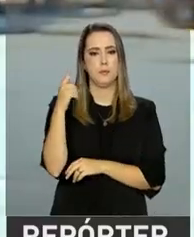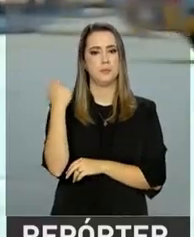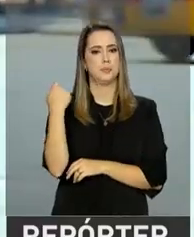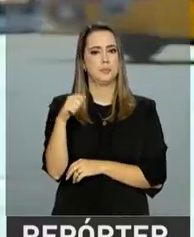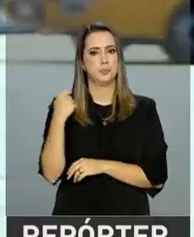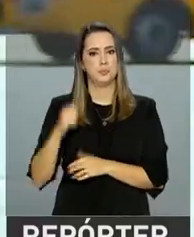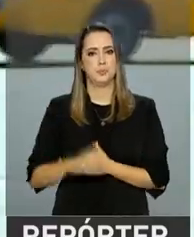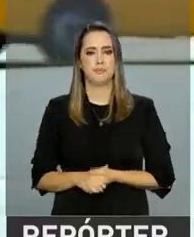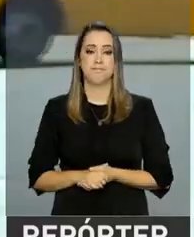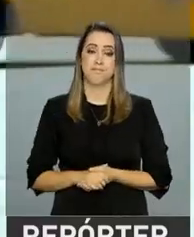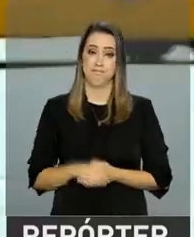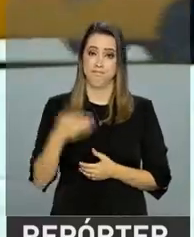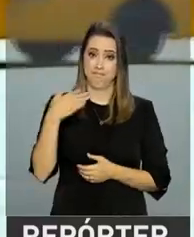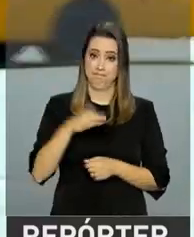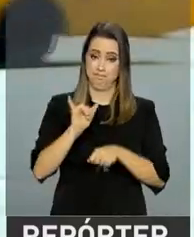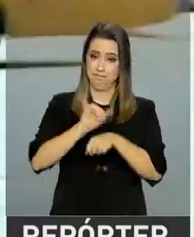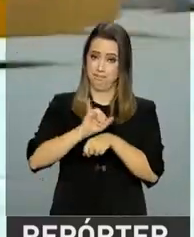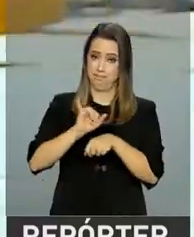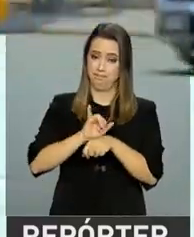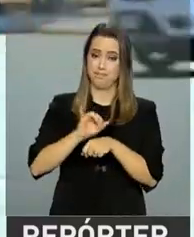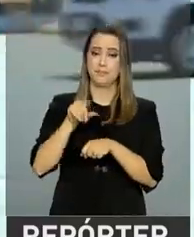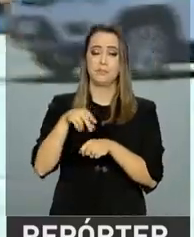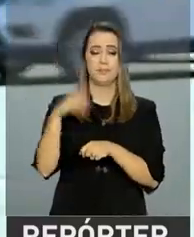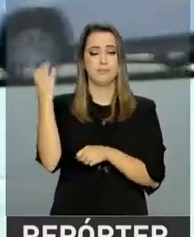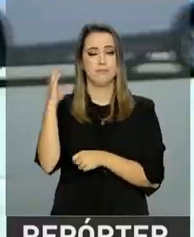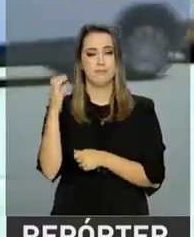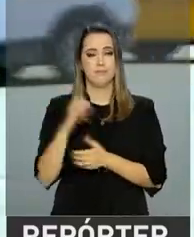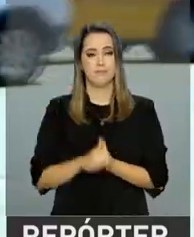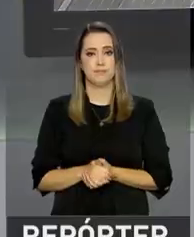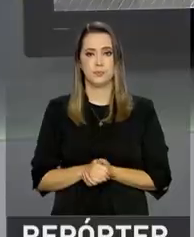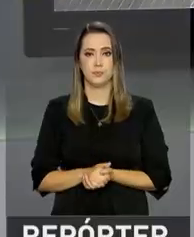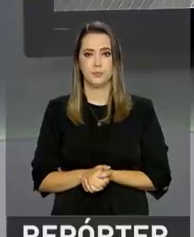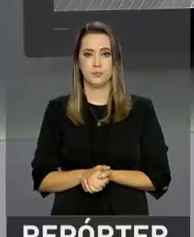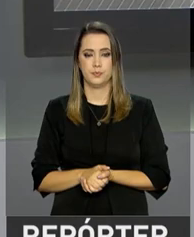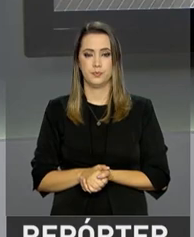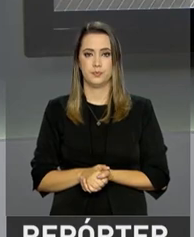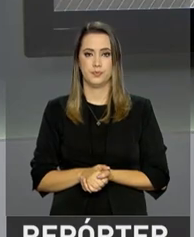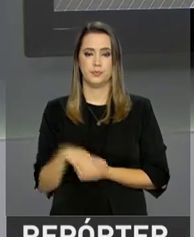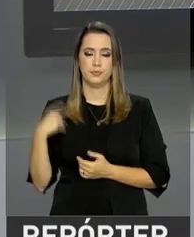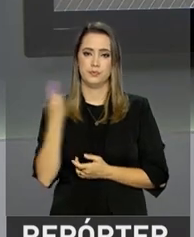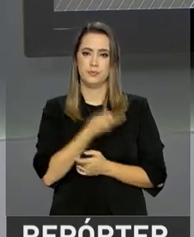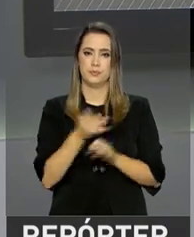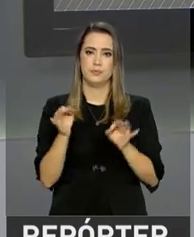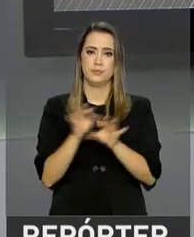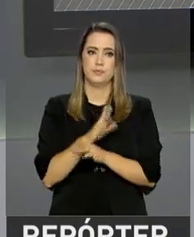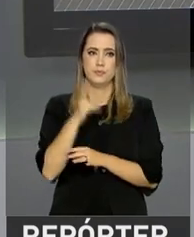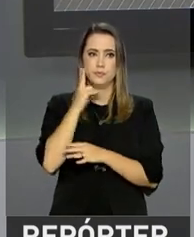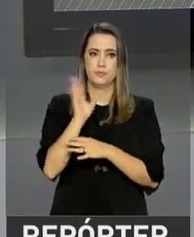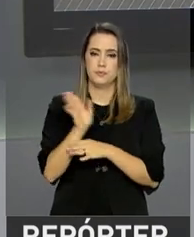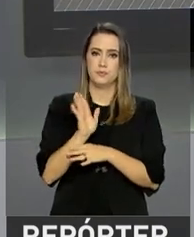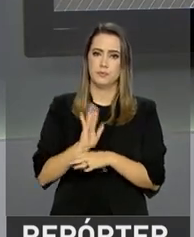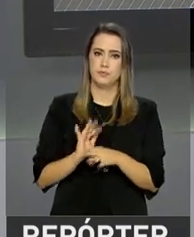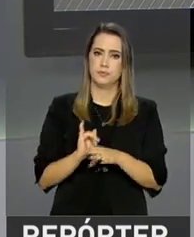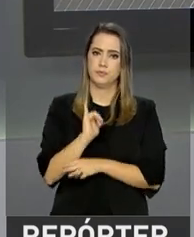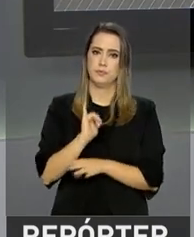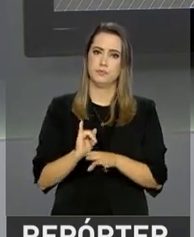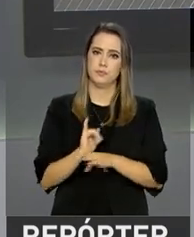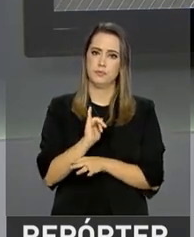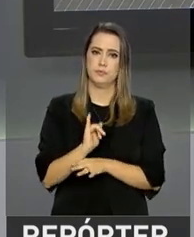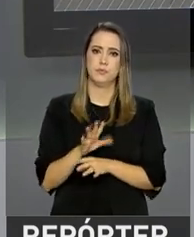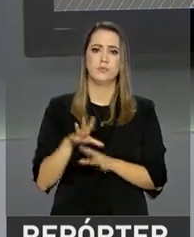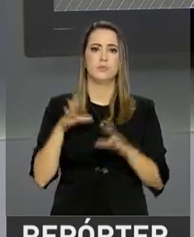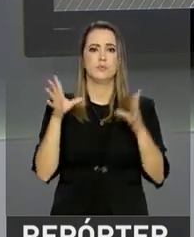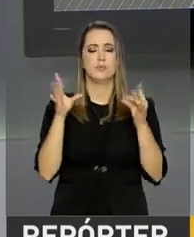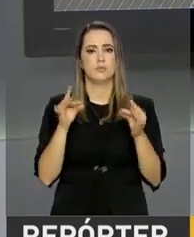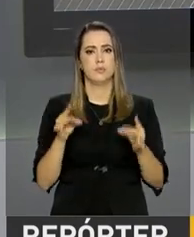Argentina. De Valparaíso, no Chile, Luana Karen. Nós ficamos por aqui. Você pode rever as reportagens